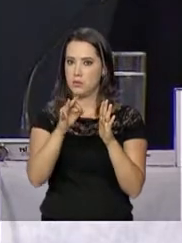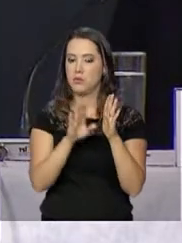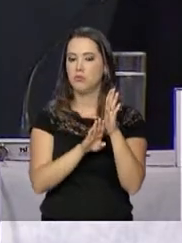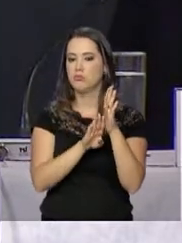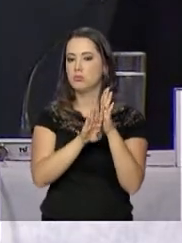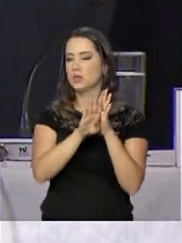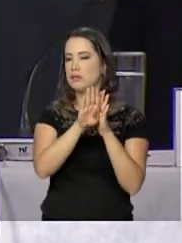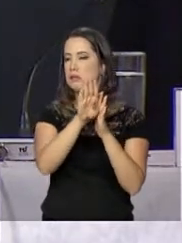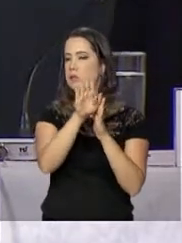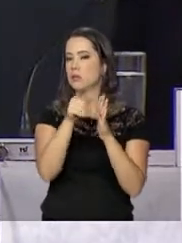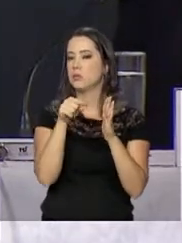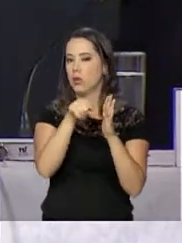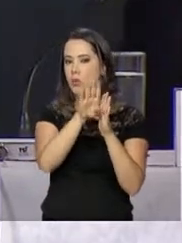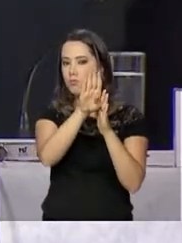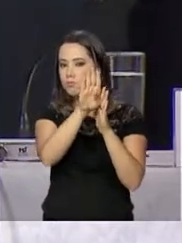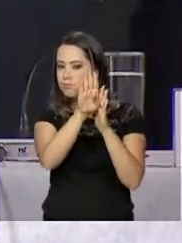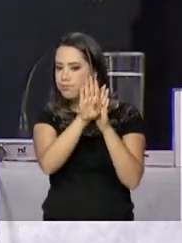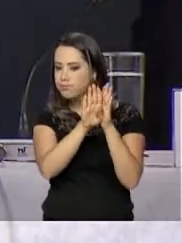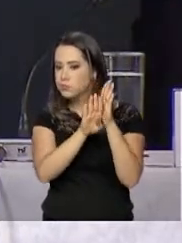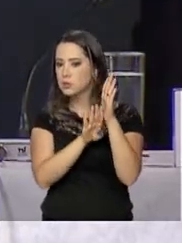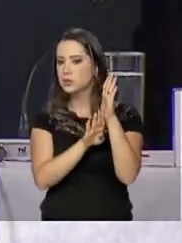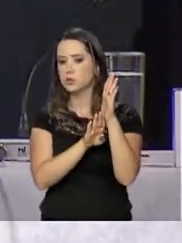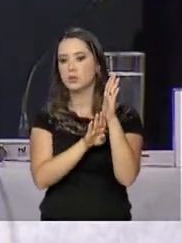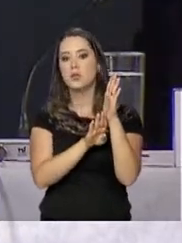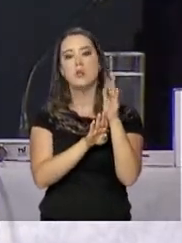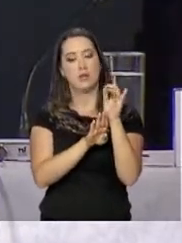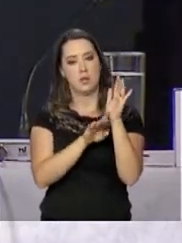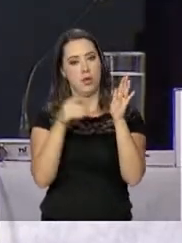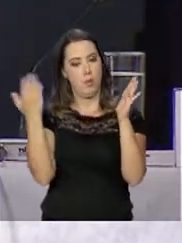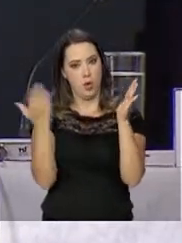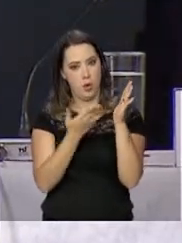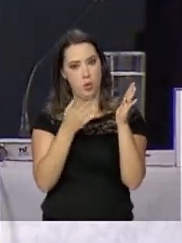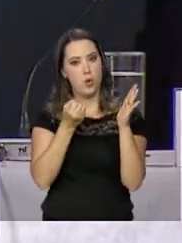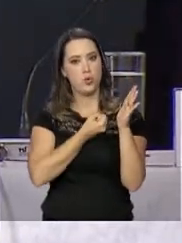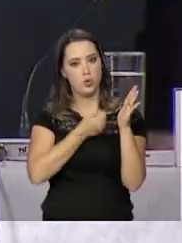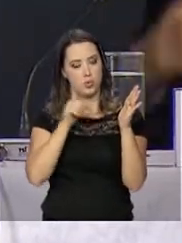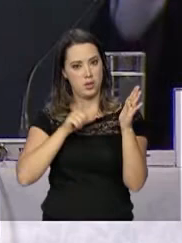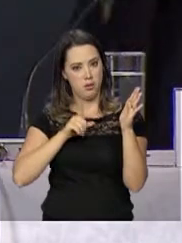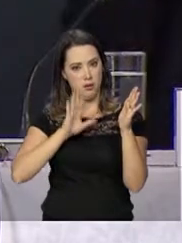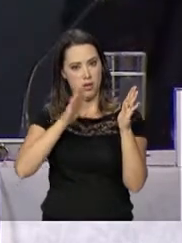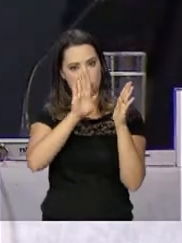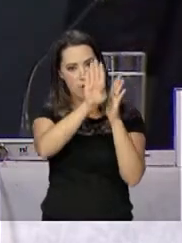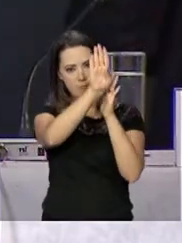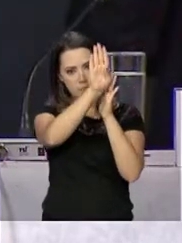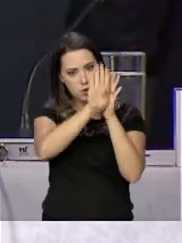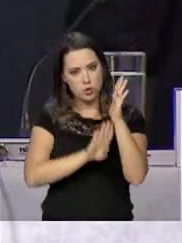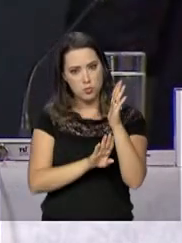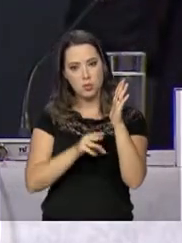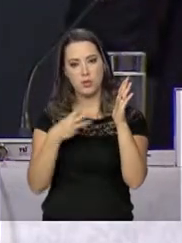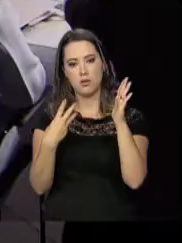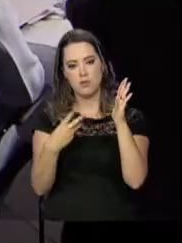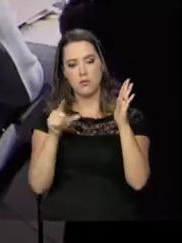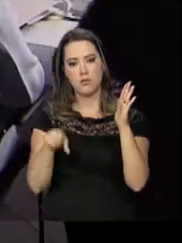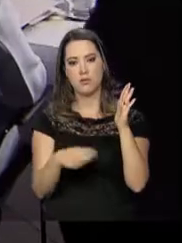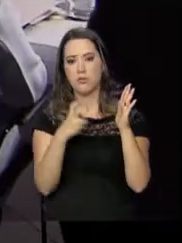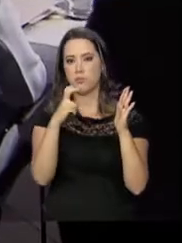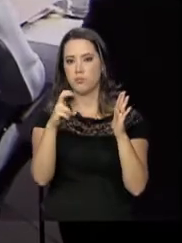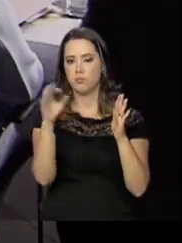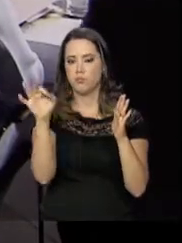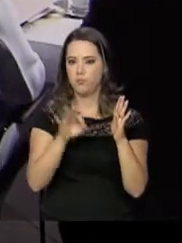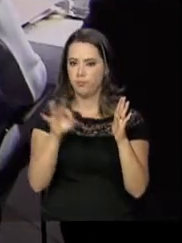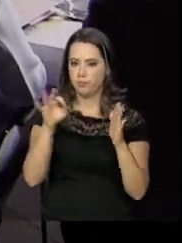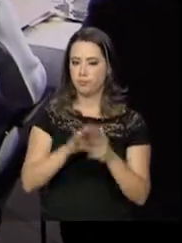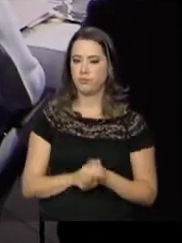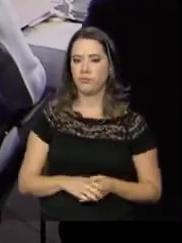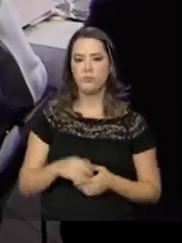reduzir estes 4%, estamos também, sob os números absolutos, nos propondo a reduzir 3,5%. A ideia é